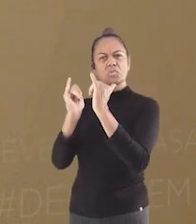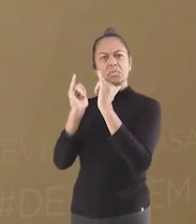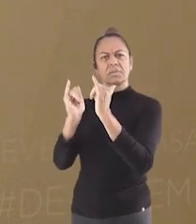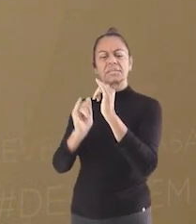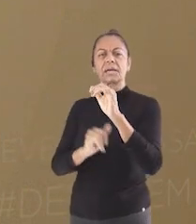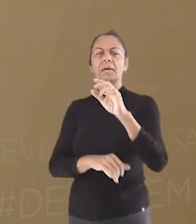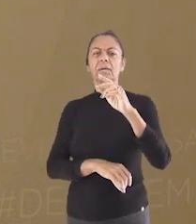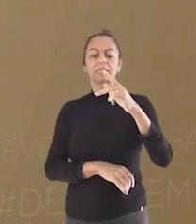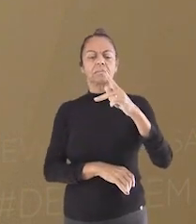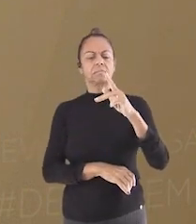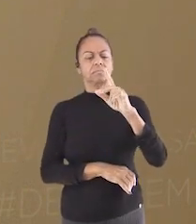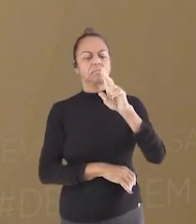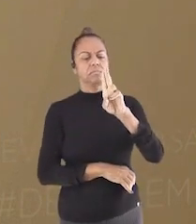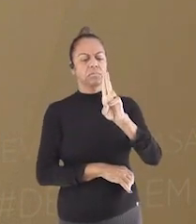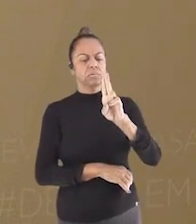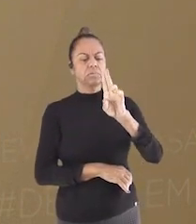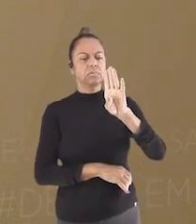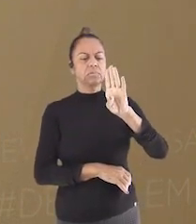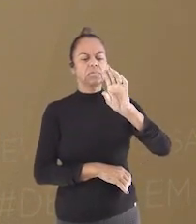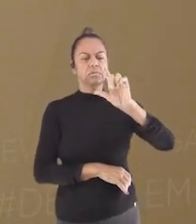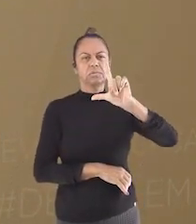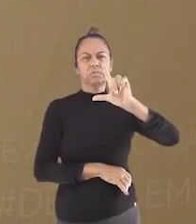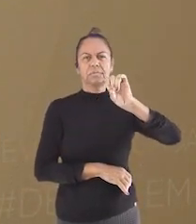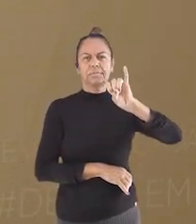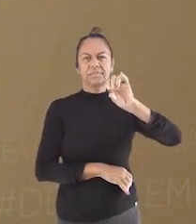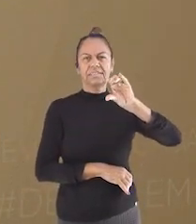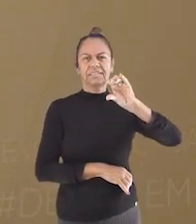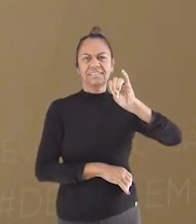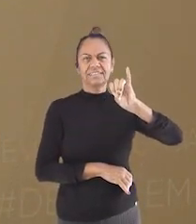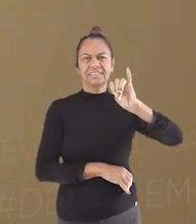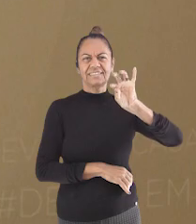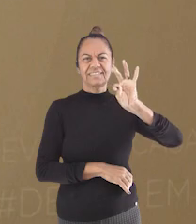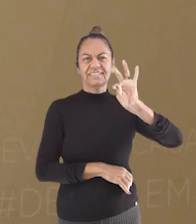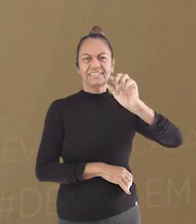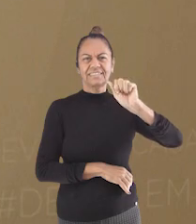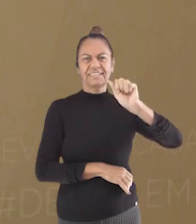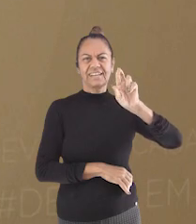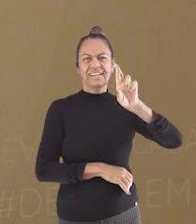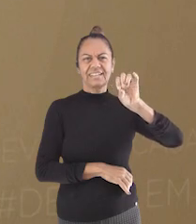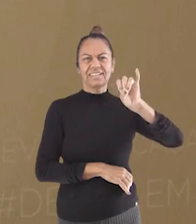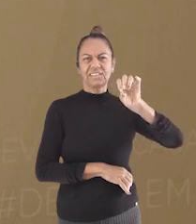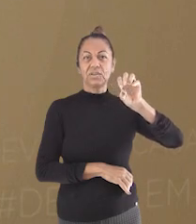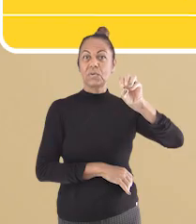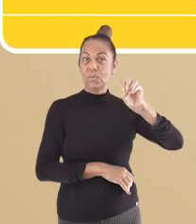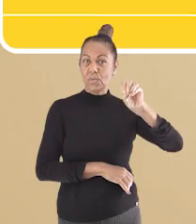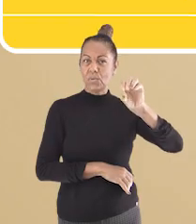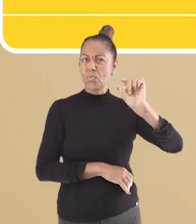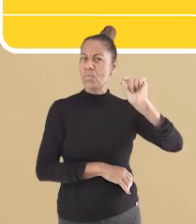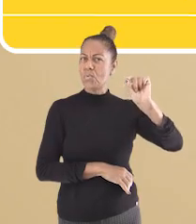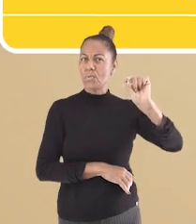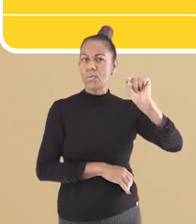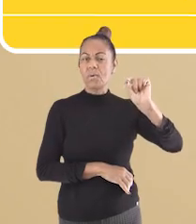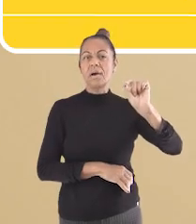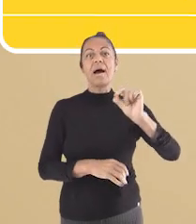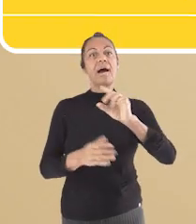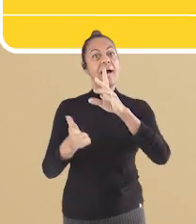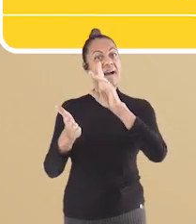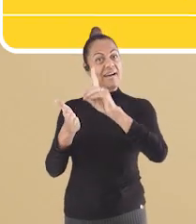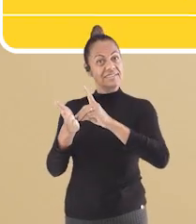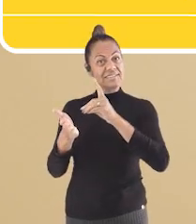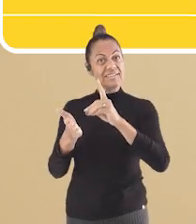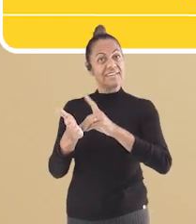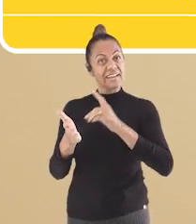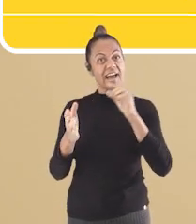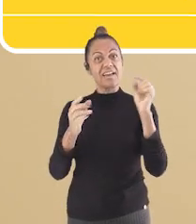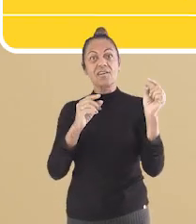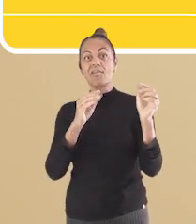publicitário? Vamos entender o que quer dizer a palavra publicitário. De acordo com